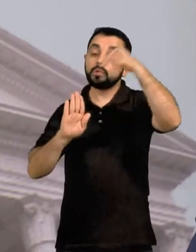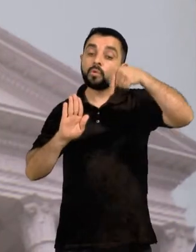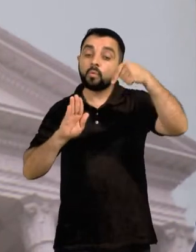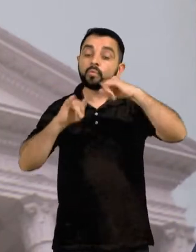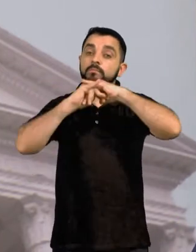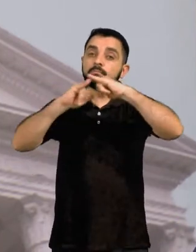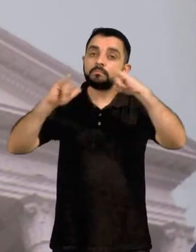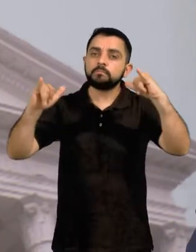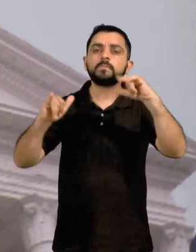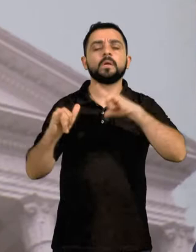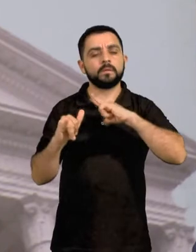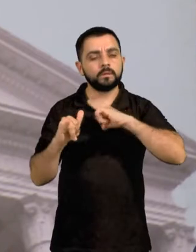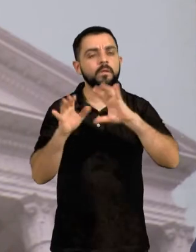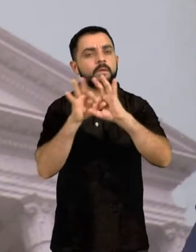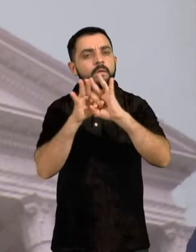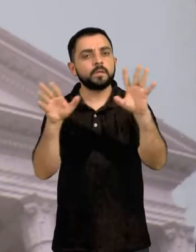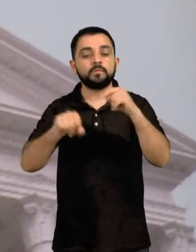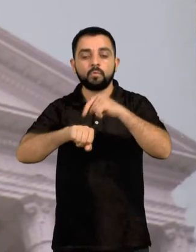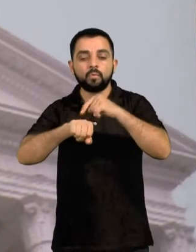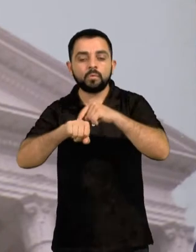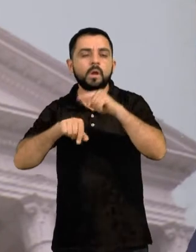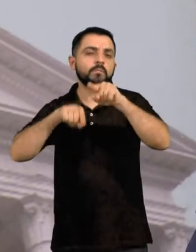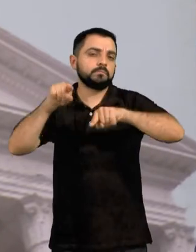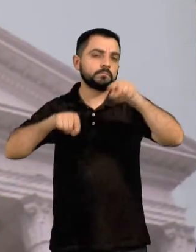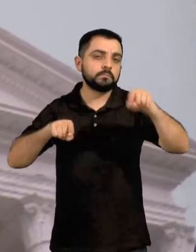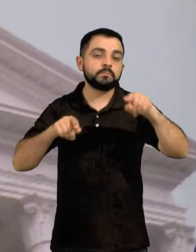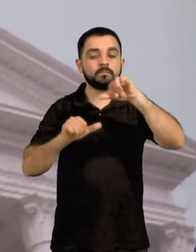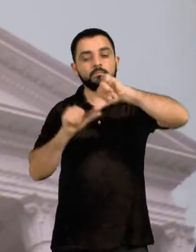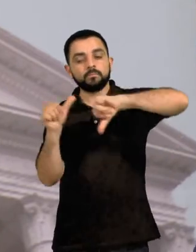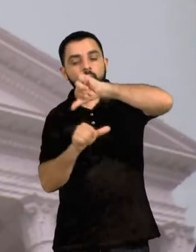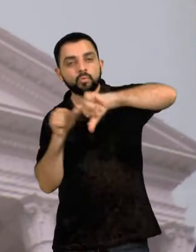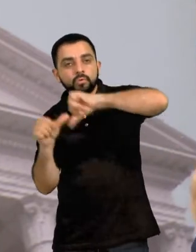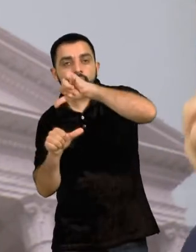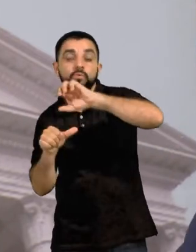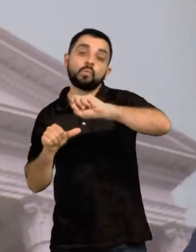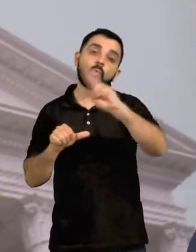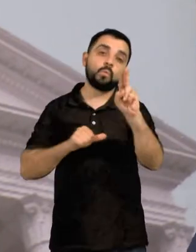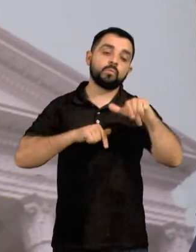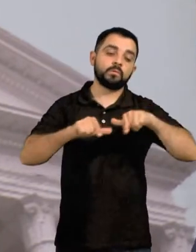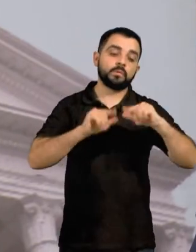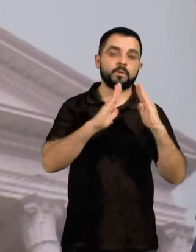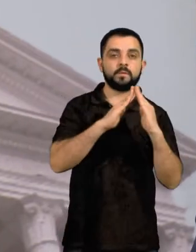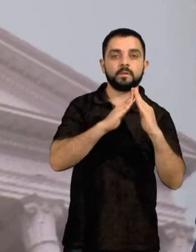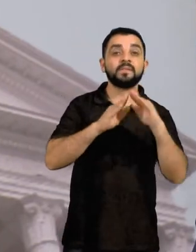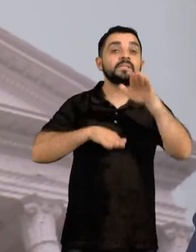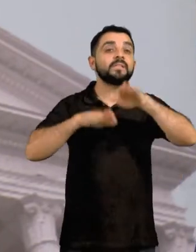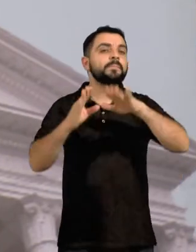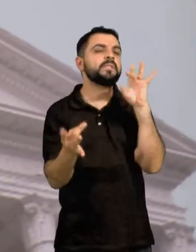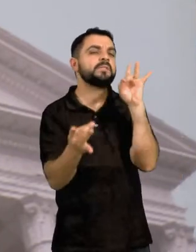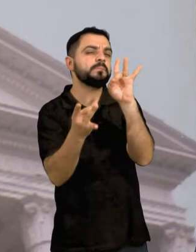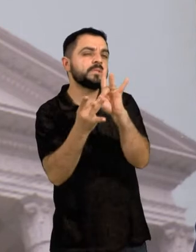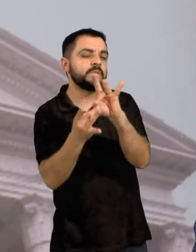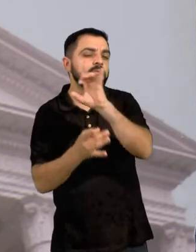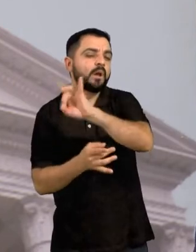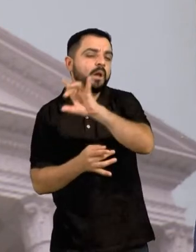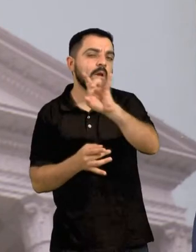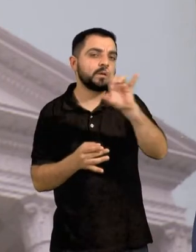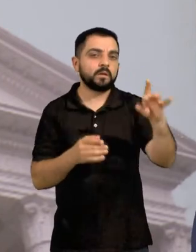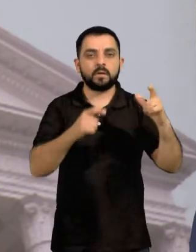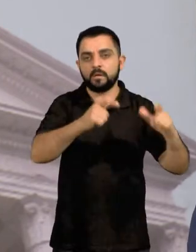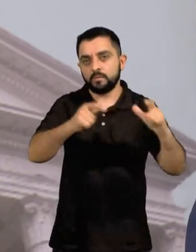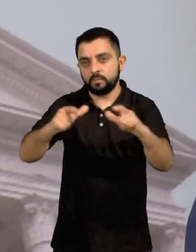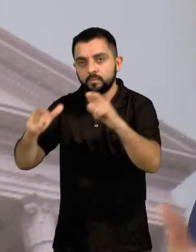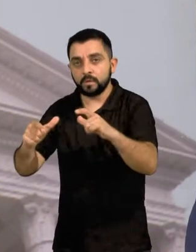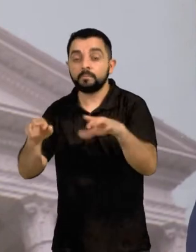fica autorizado o regime de turnos, rodízio ou de trabalho remoto, de acordo com as especificidades de cada unidade e com a